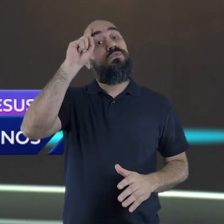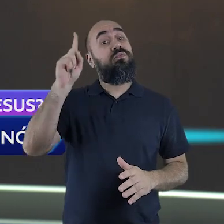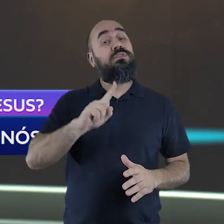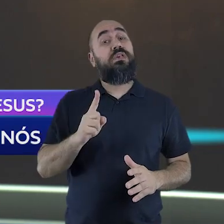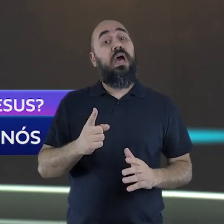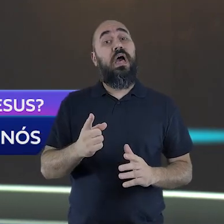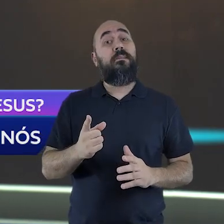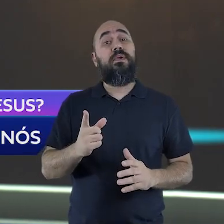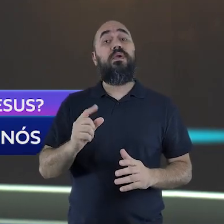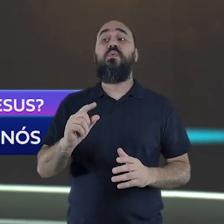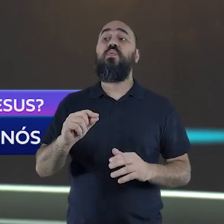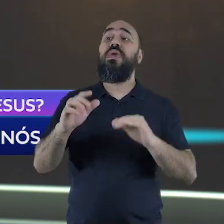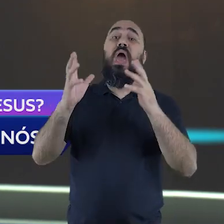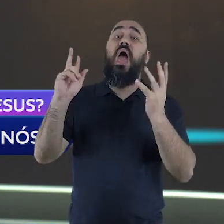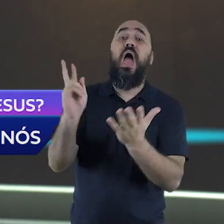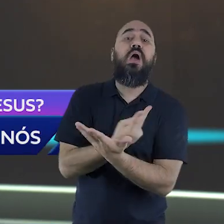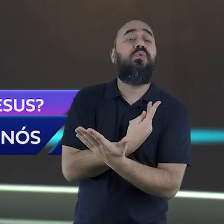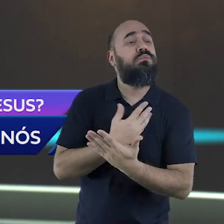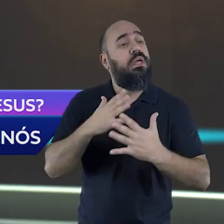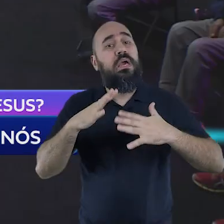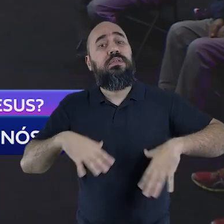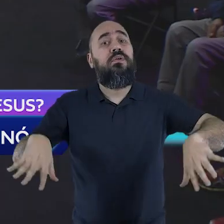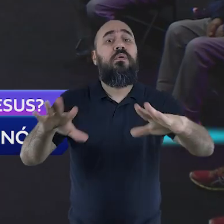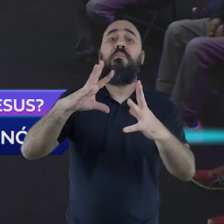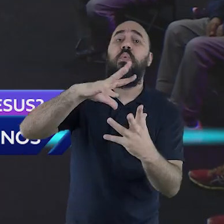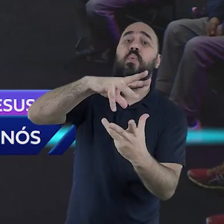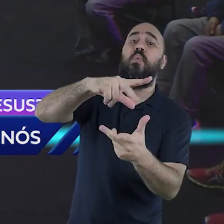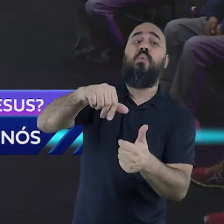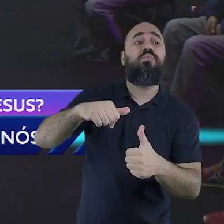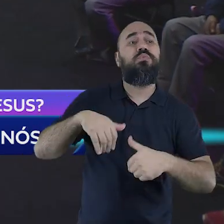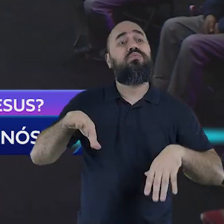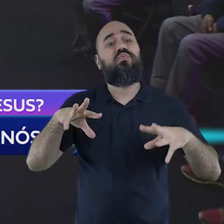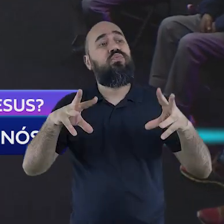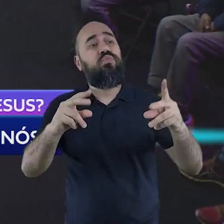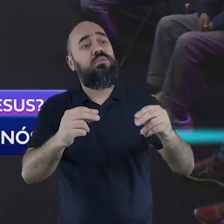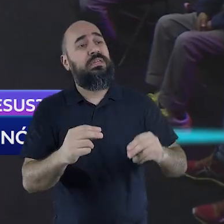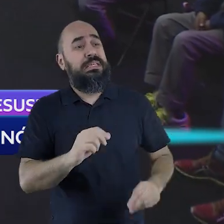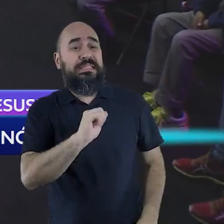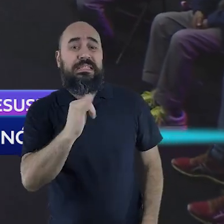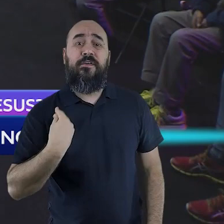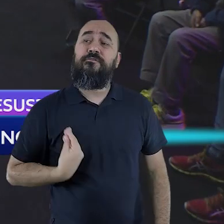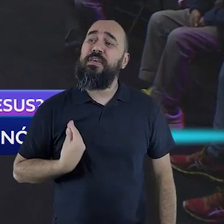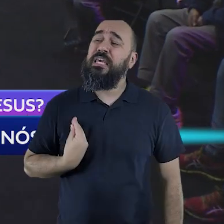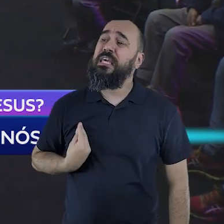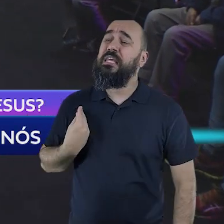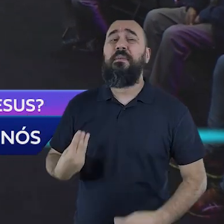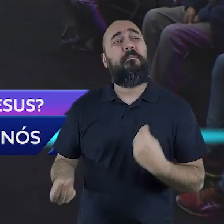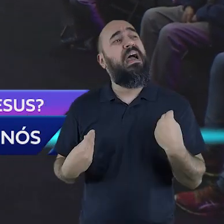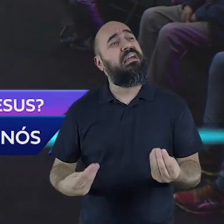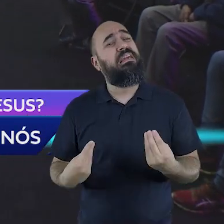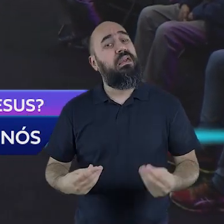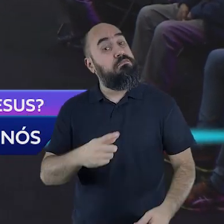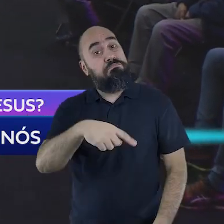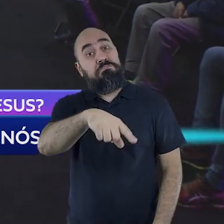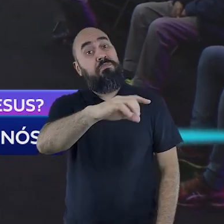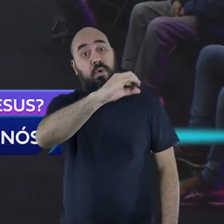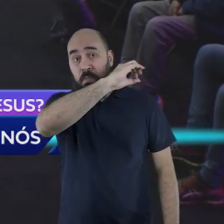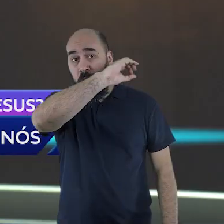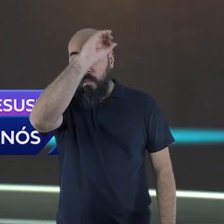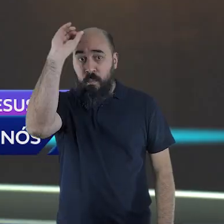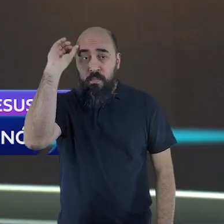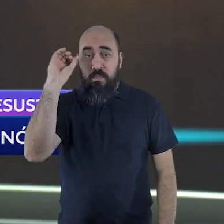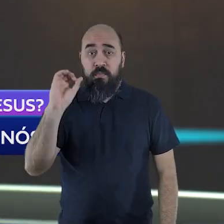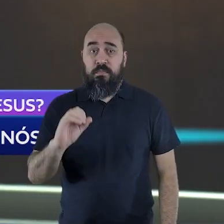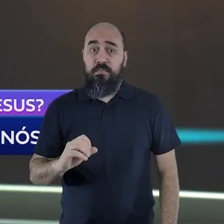razão que está por trás disso tudo. Se estamos vivos hoje, é porque Deus